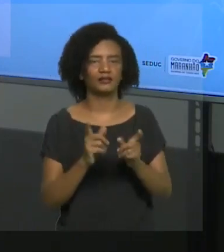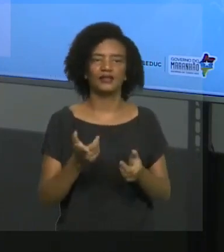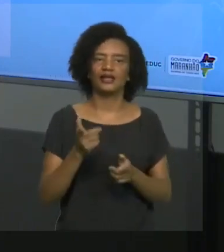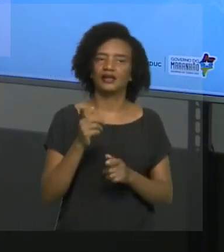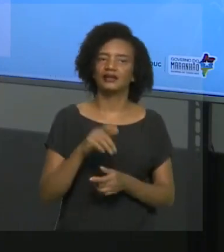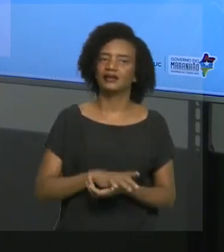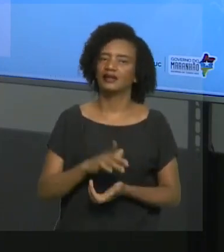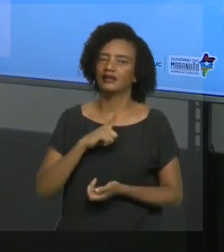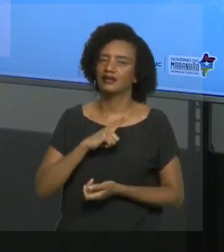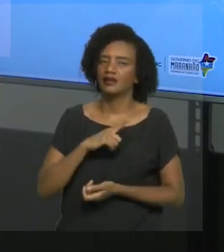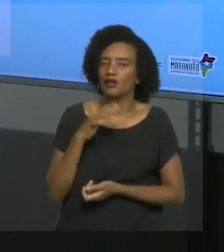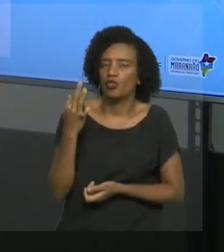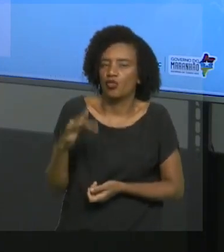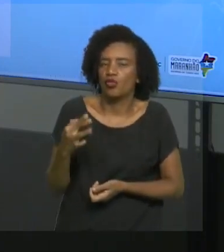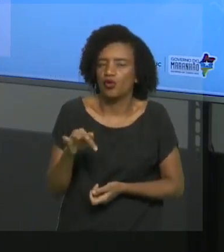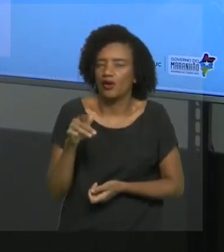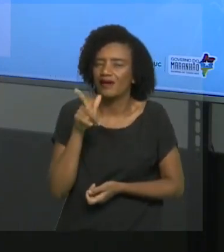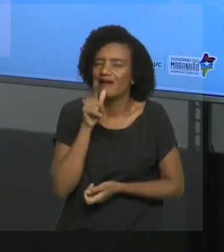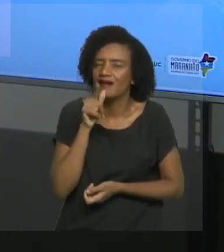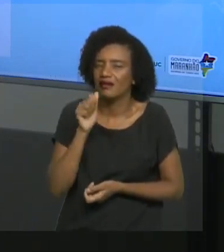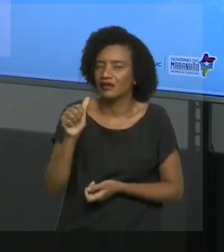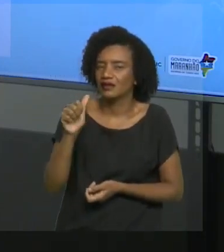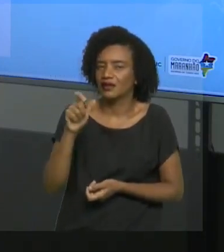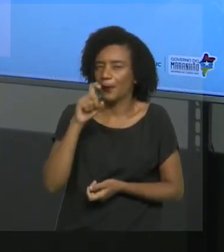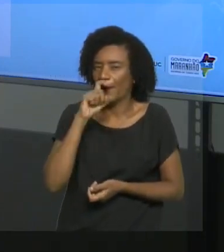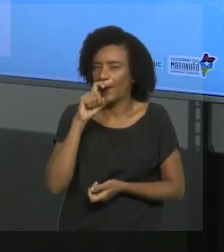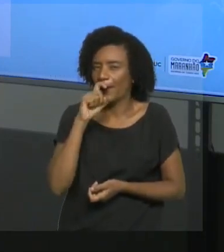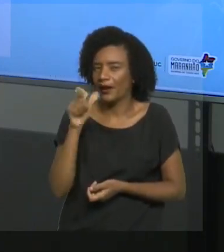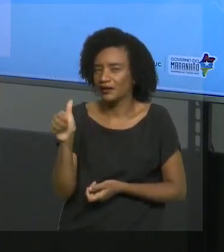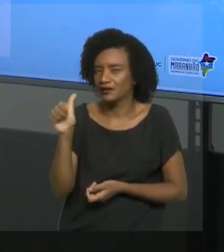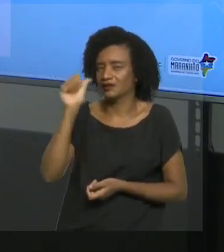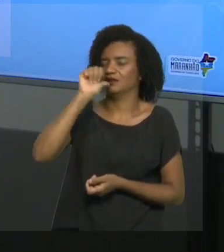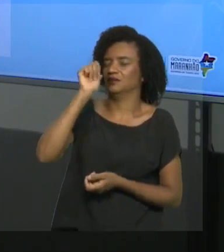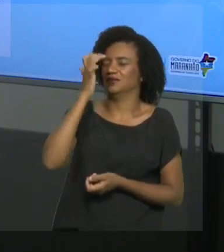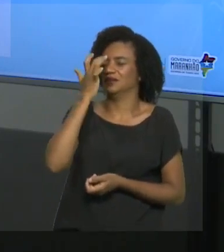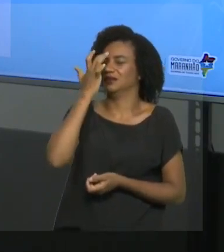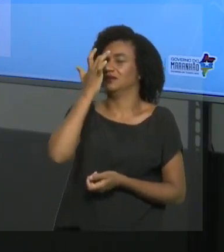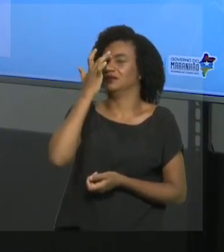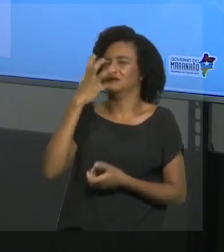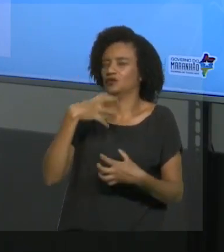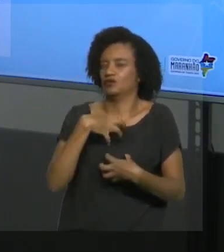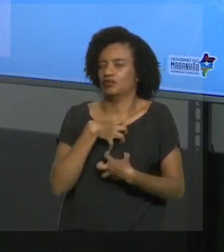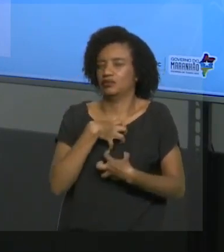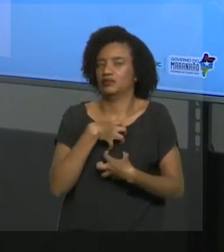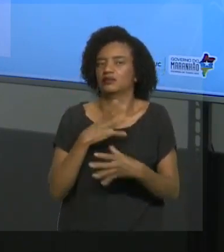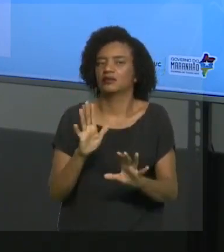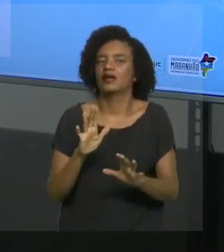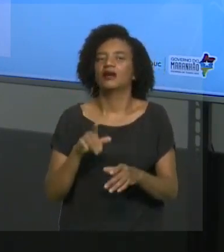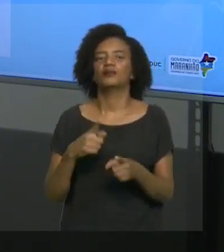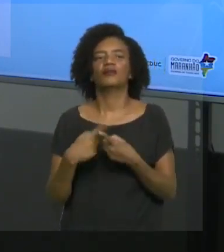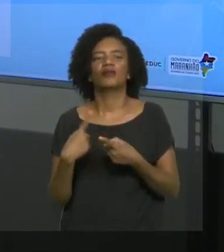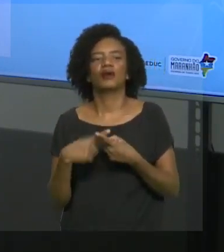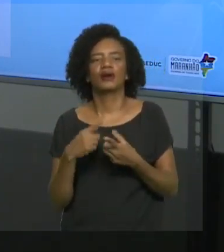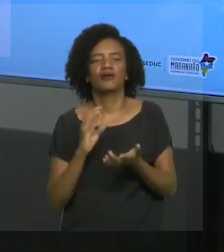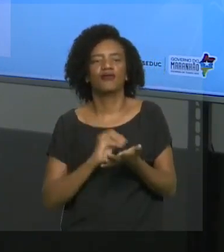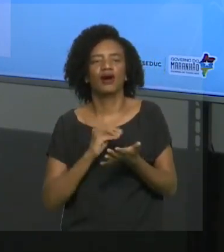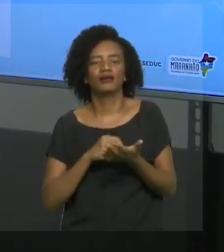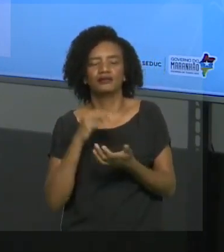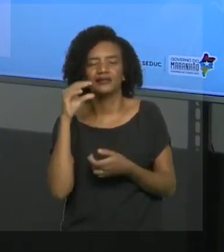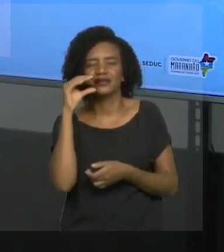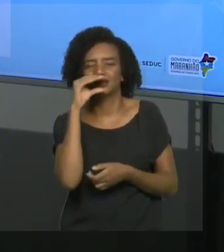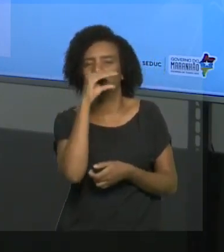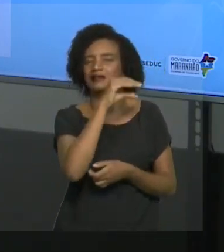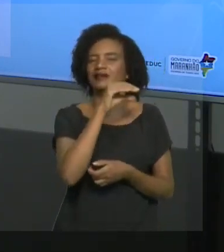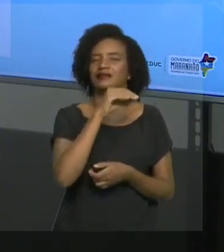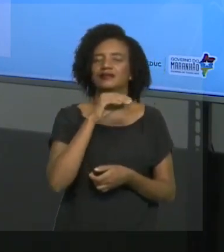frio, ele vai estar entrando nessas cavidades. Então, o ar, ele vai penetrar em todas as cavidades e aquecê-lo. Então, por isso que é importante